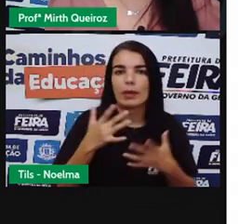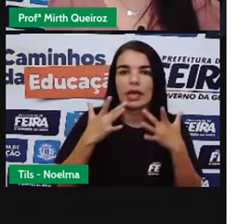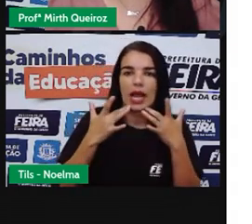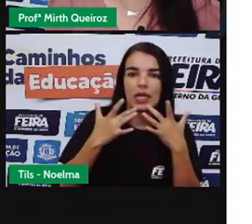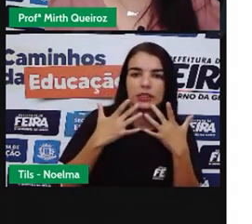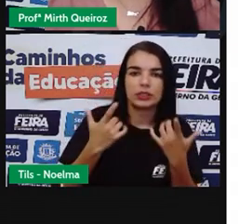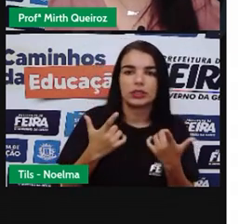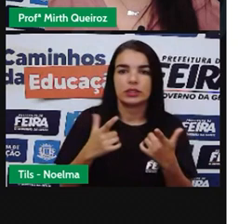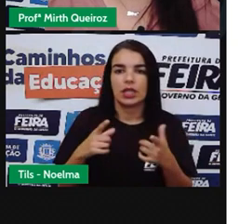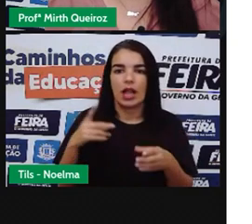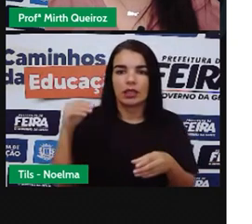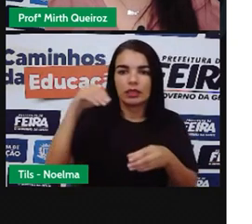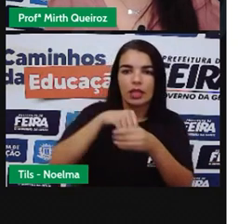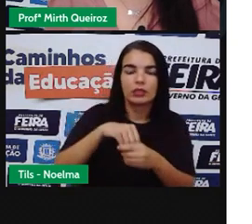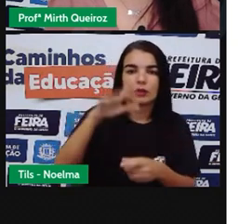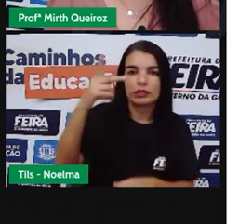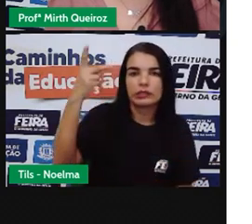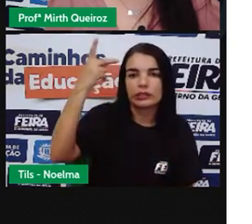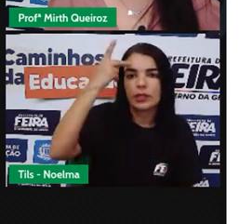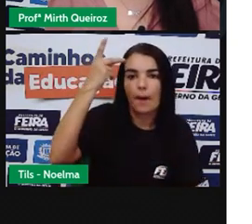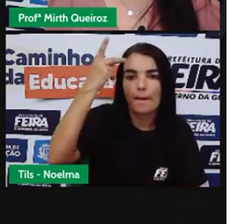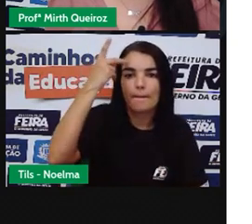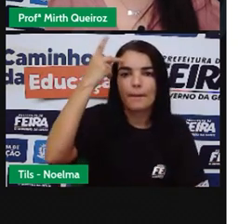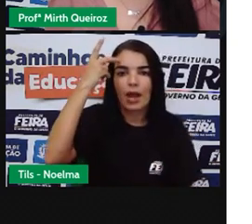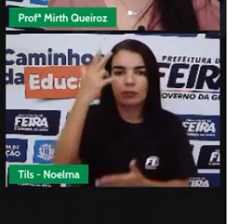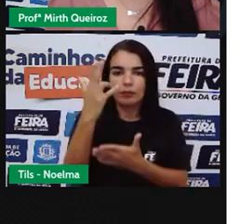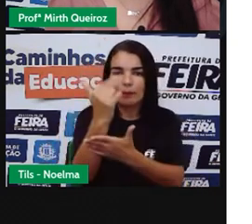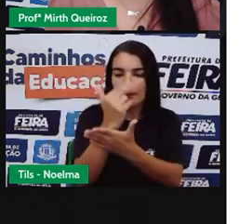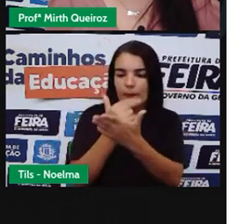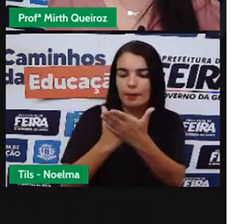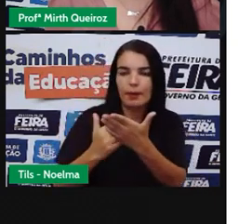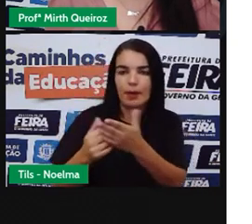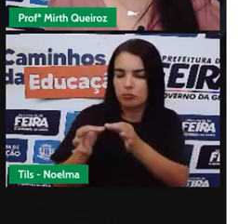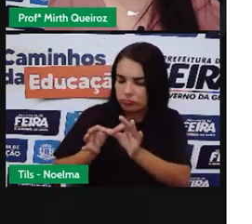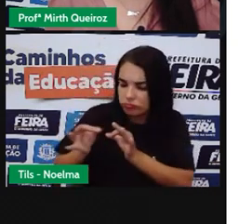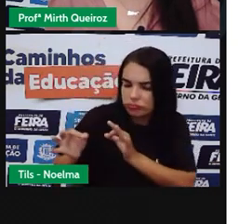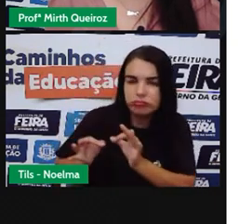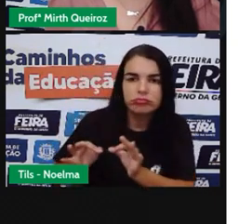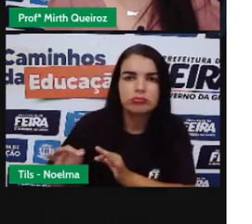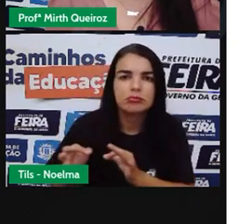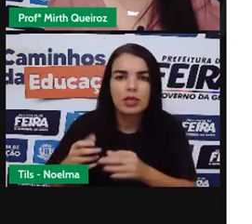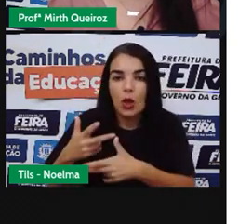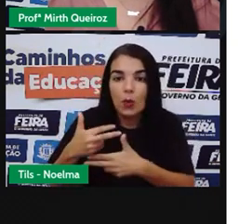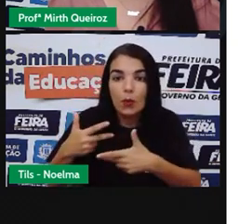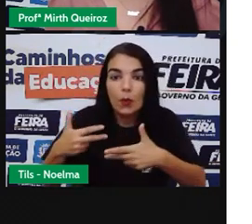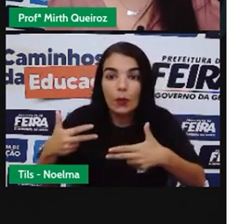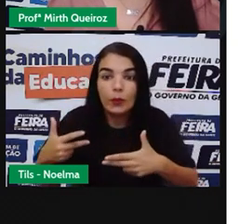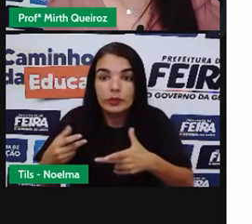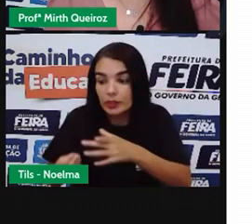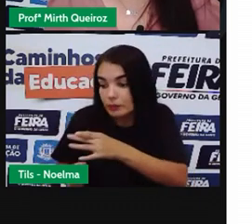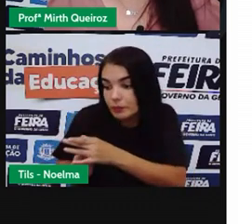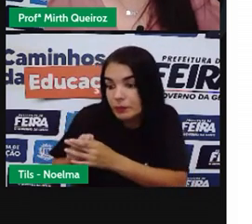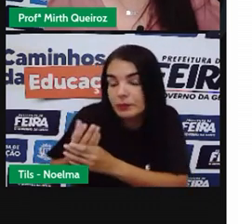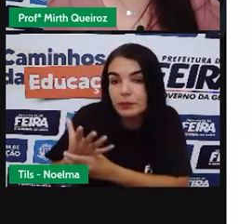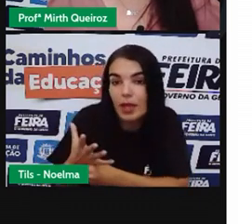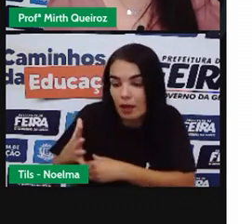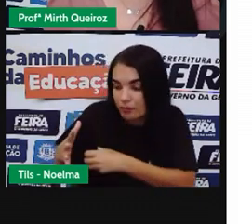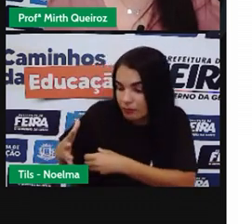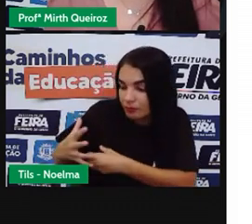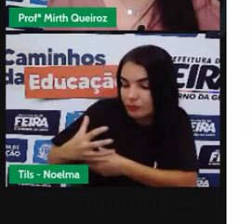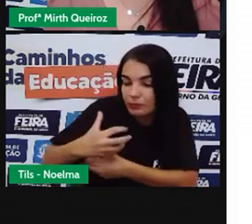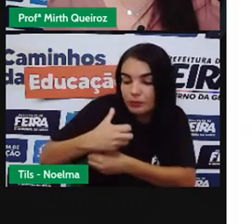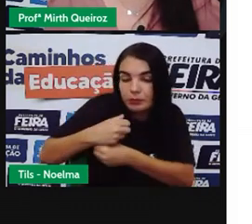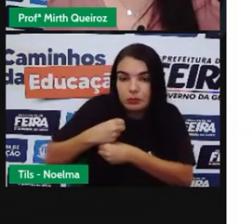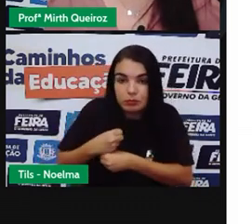No bairro Paulistano Na Lapa Onde ele articula Diversos processos criativos Que recuperam Resíduos Da cidade